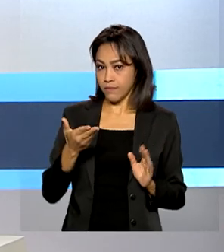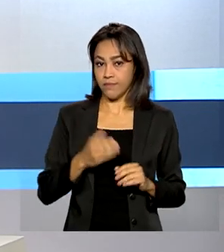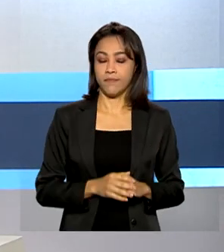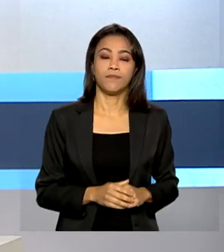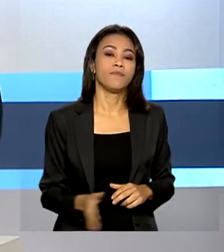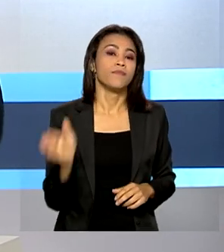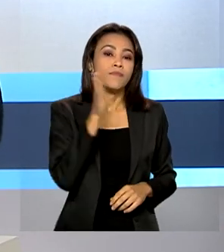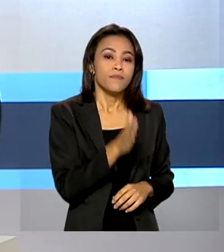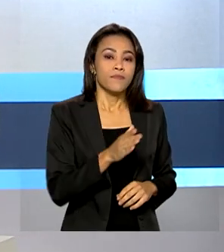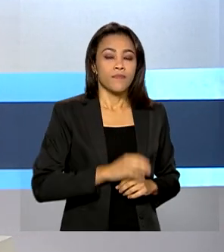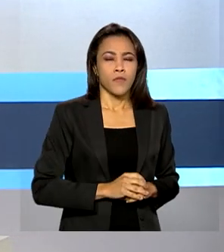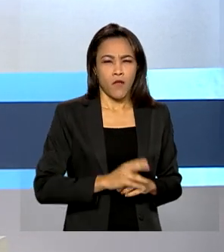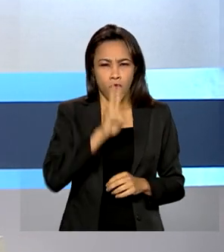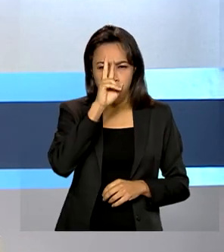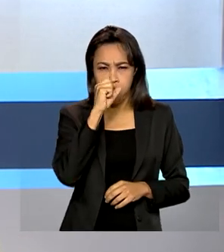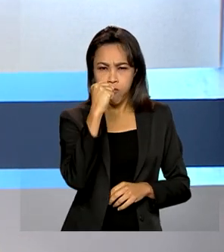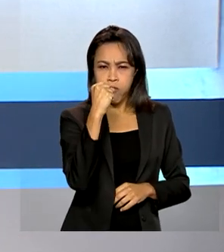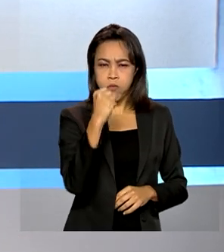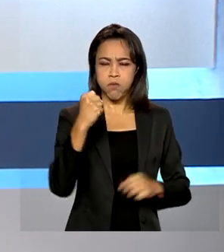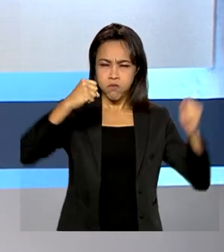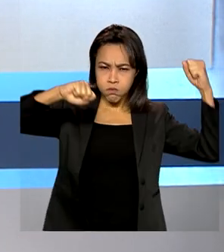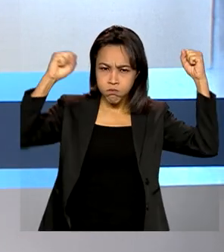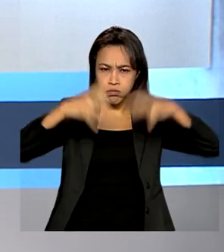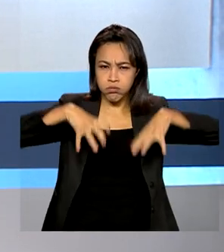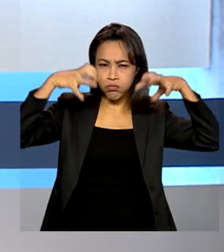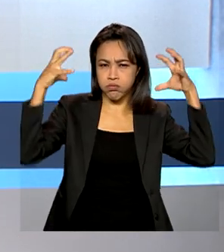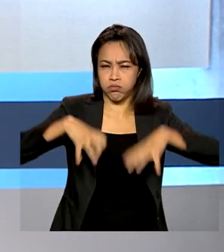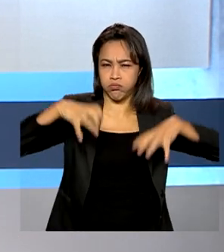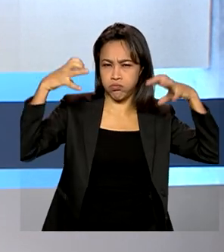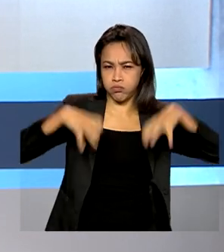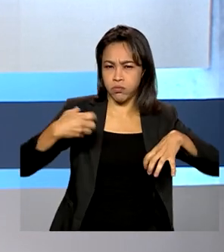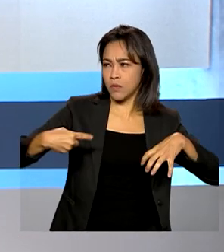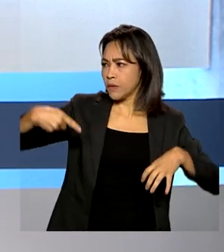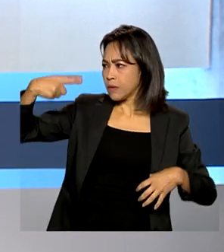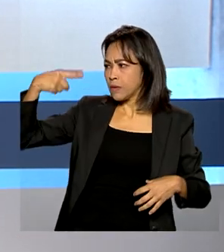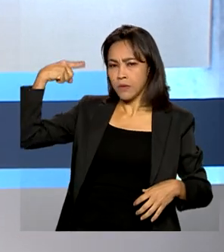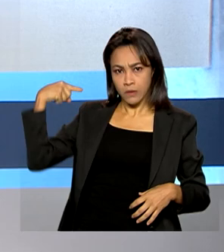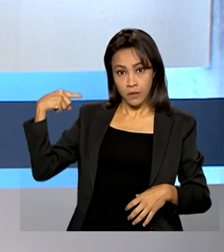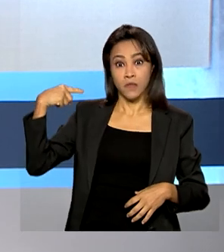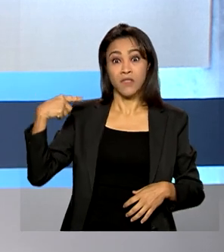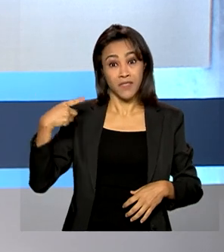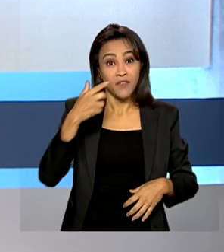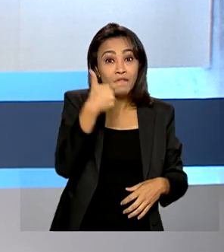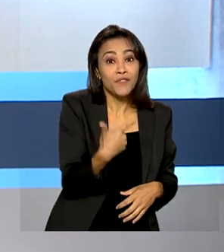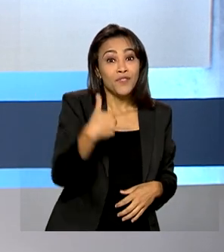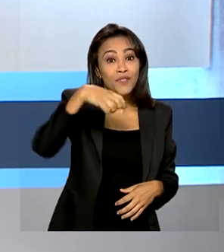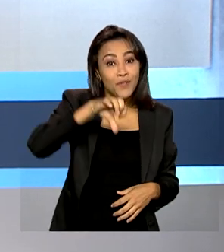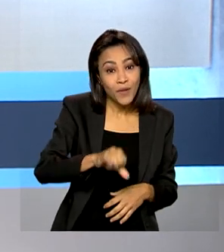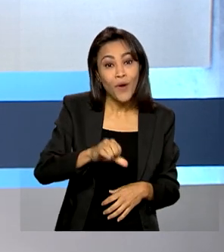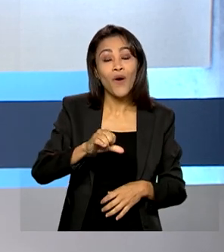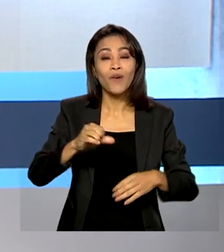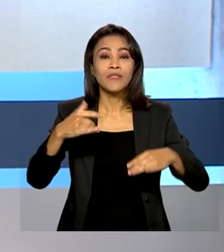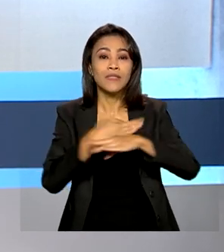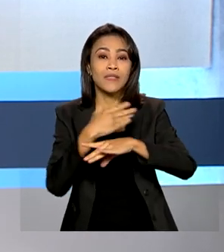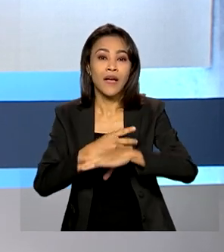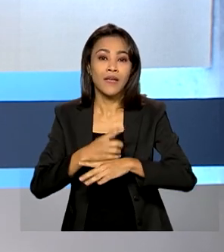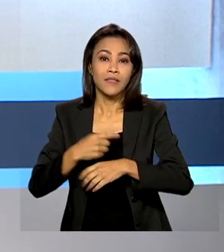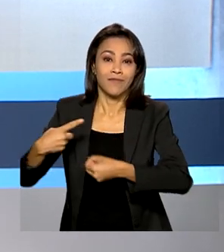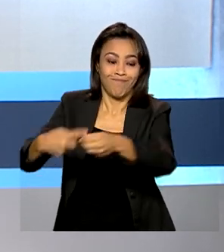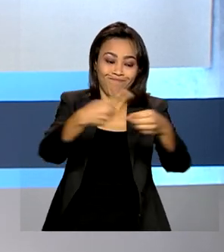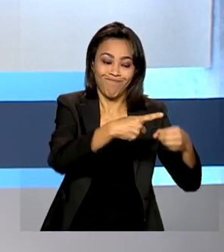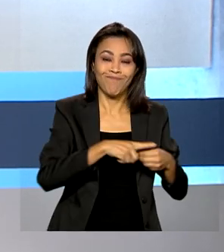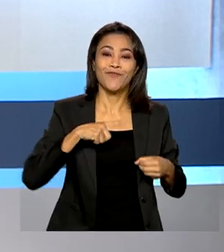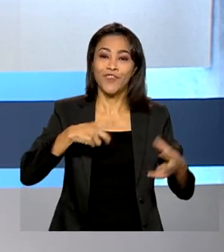As fortes chuvas do fim de semana afetaram pelo menos 29 cidades no estado de Alagoas.